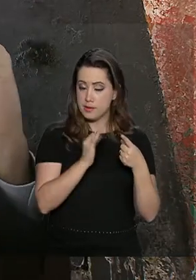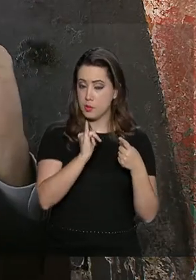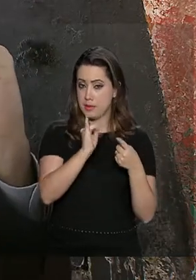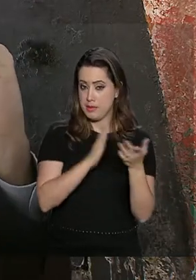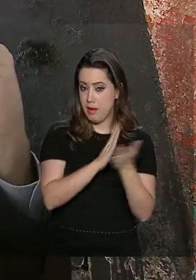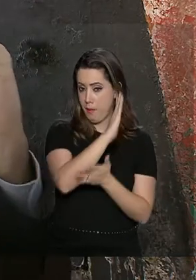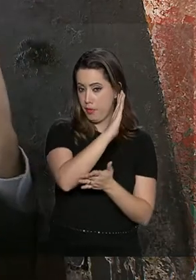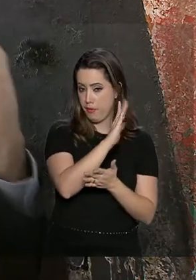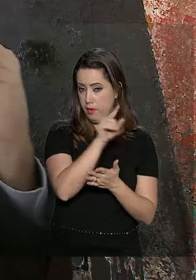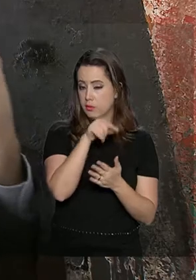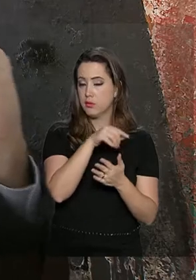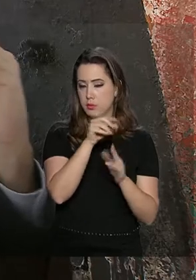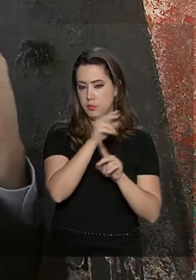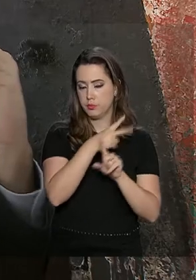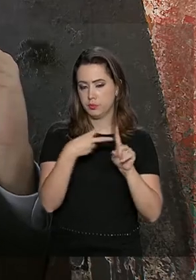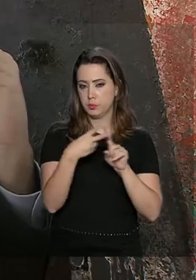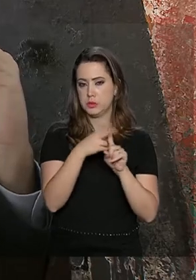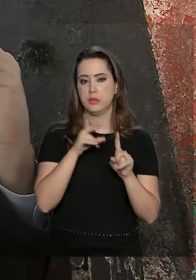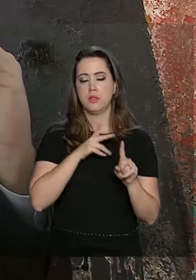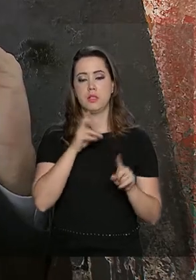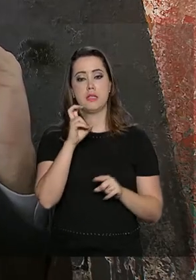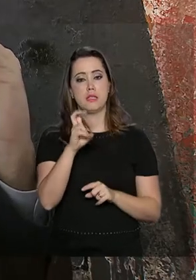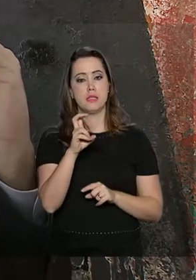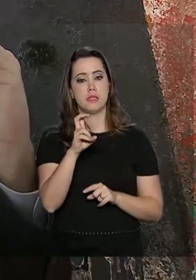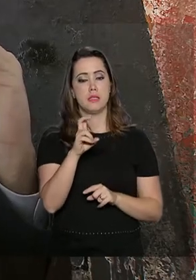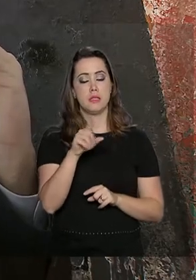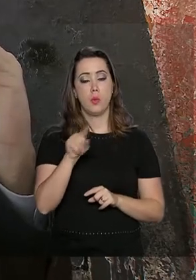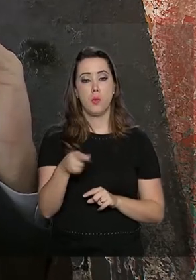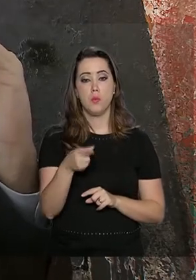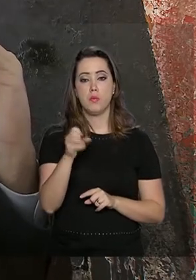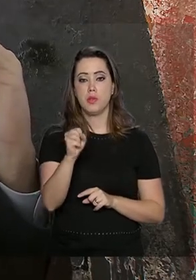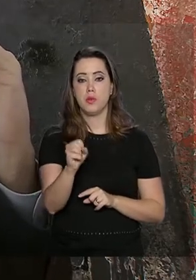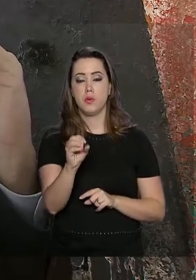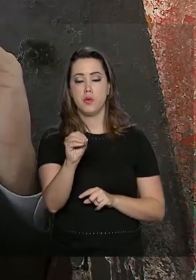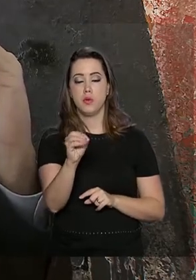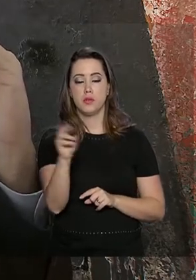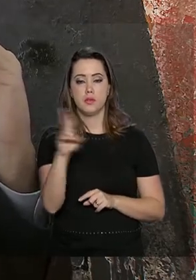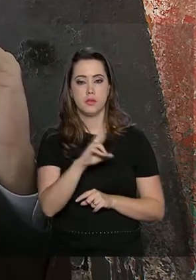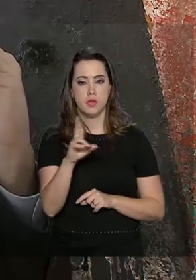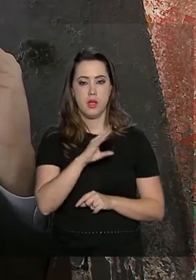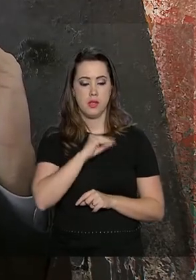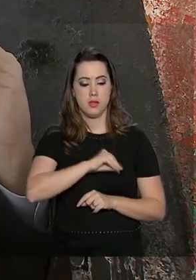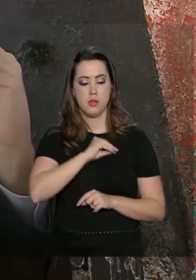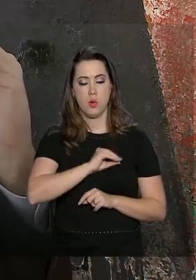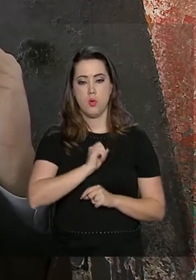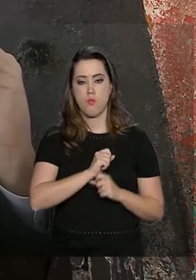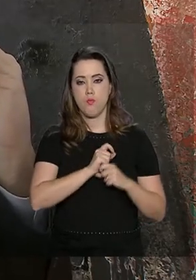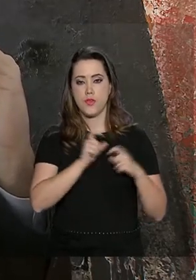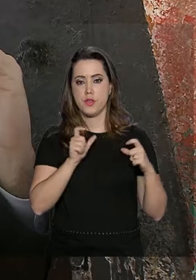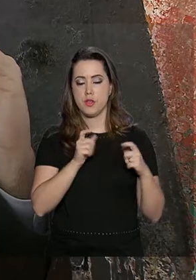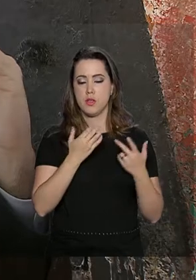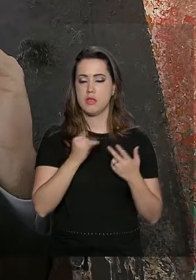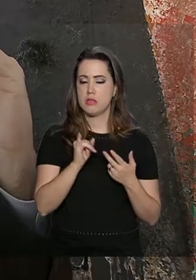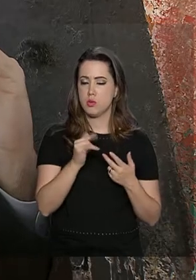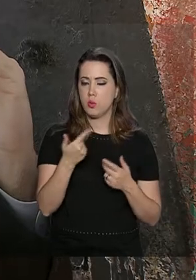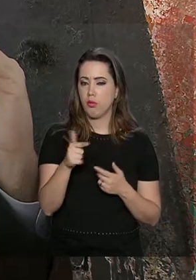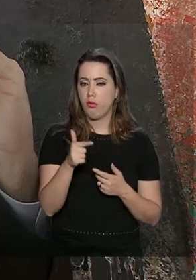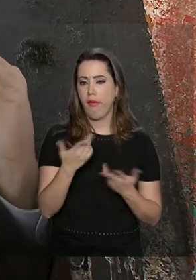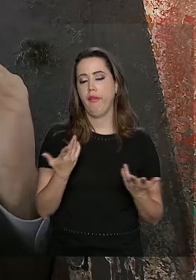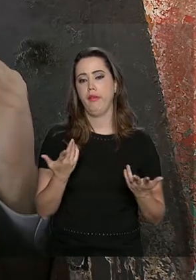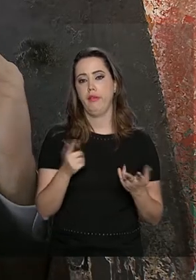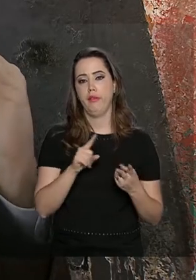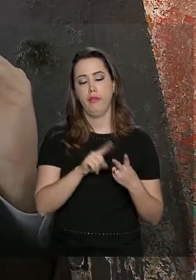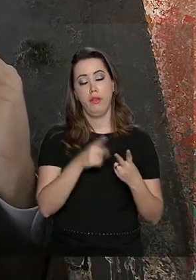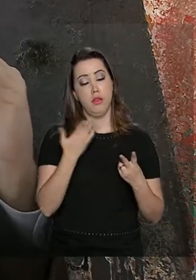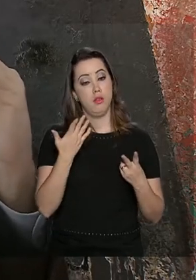esse Brasil vai estar 5.800 reais por pessoa mais rico do que o Brasil sem a reforma da Previdência.